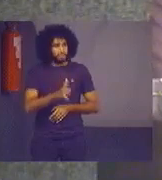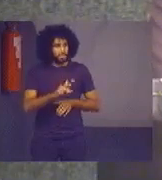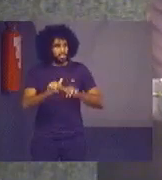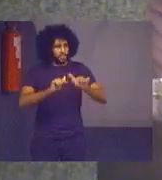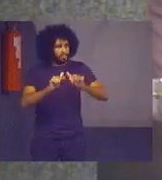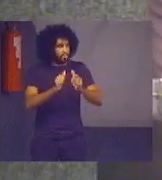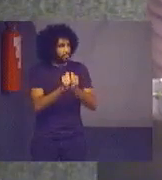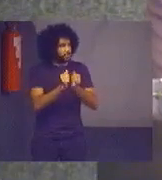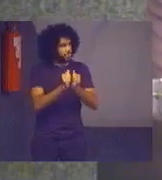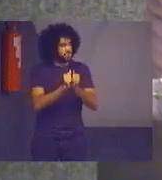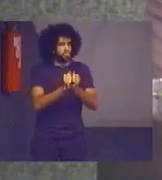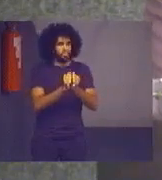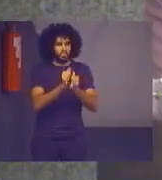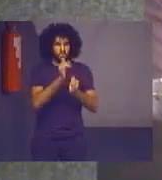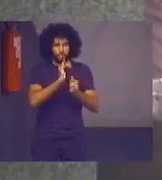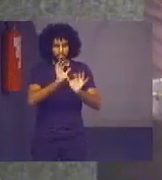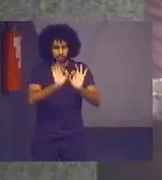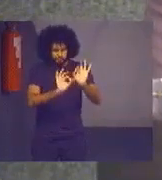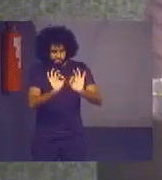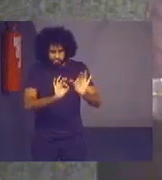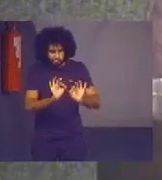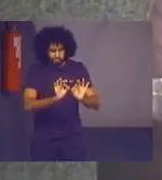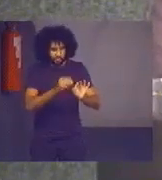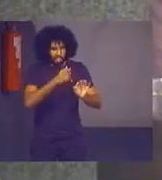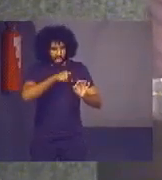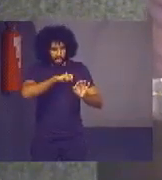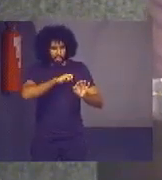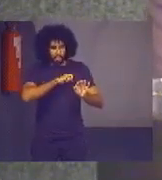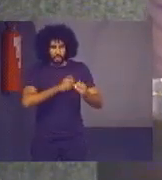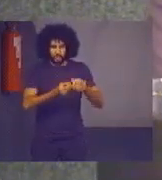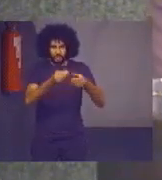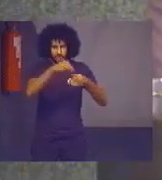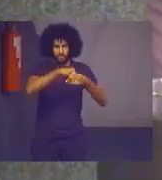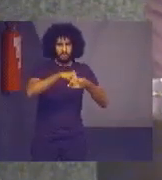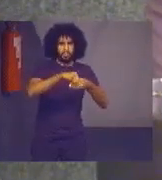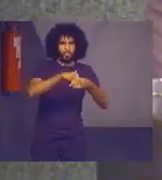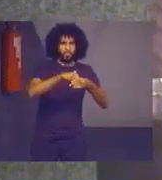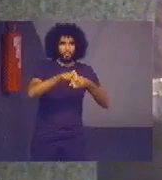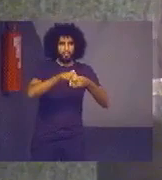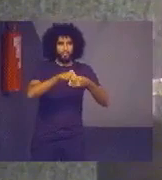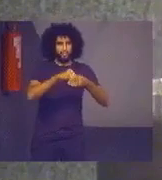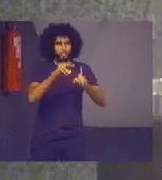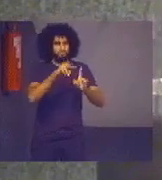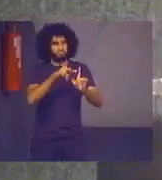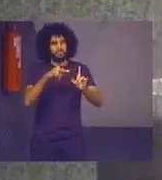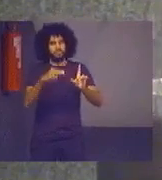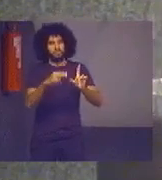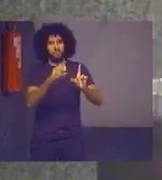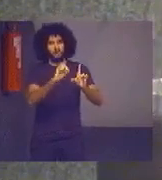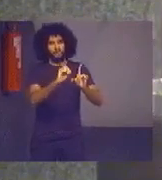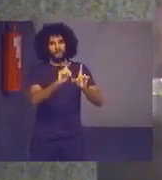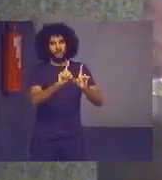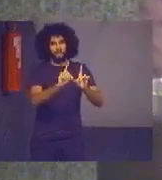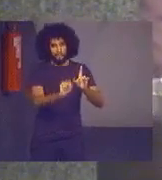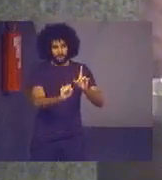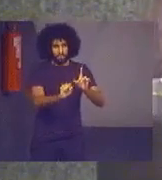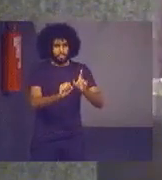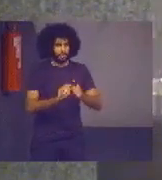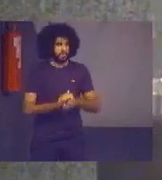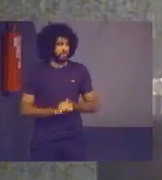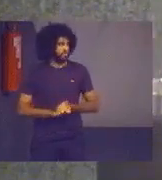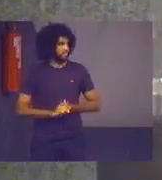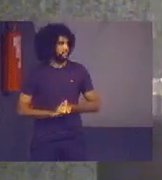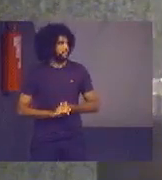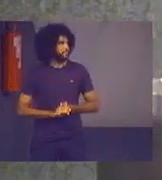pautando os seus planejamentos de auditoria dentro da perspectiva dos ODS. E há sim